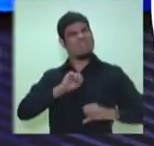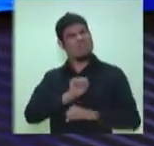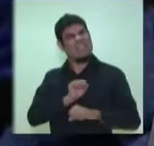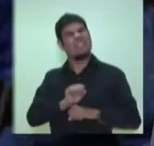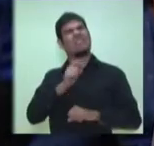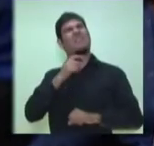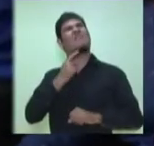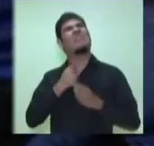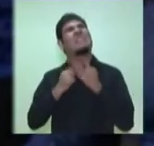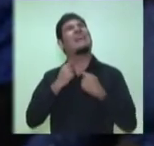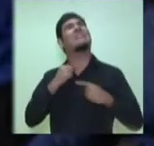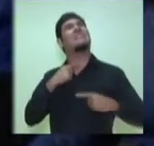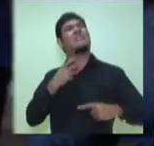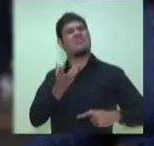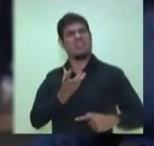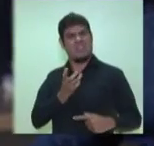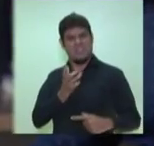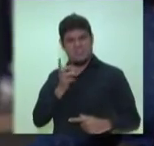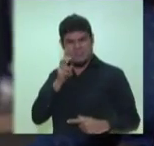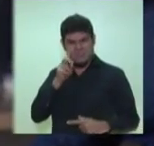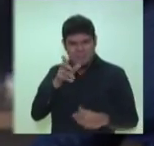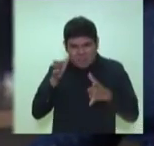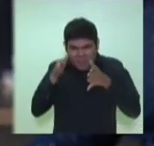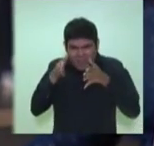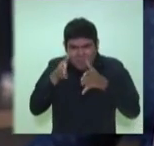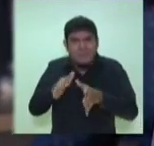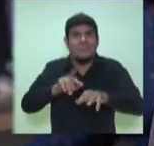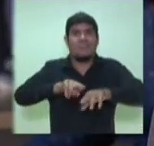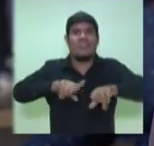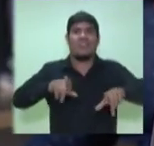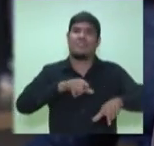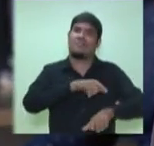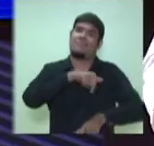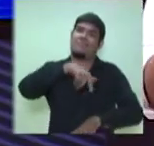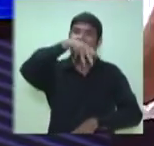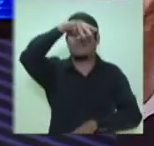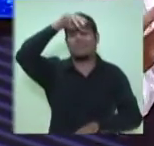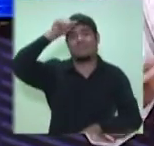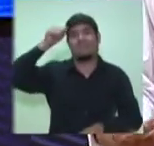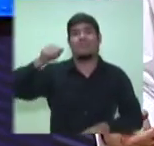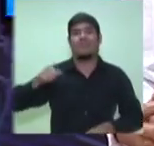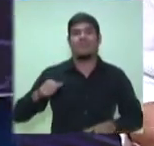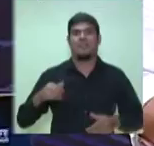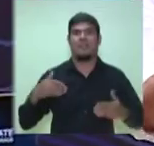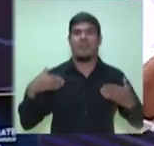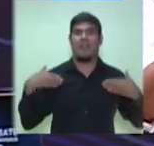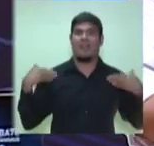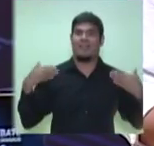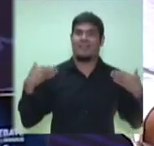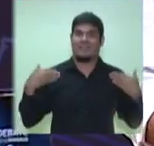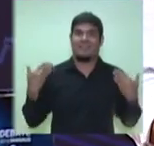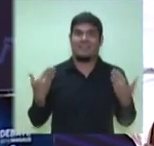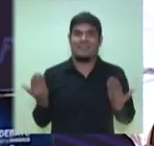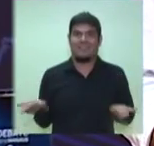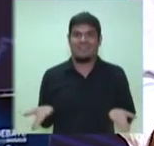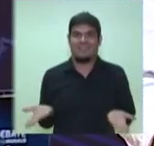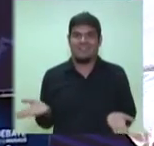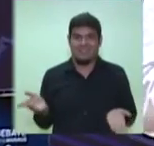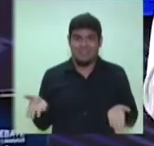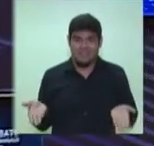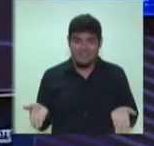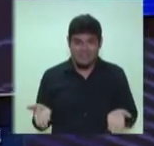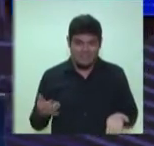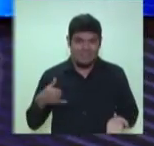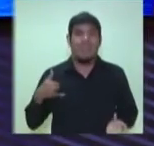vontade. Alguém que quer apontar um caminho diferente para a vida da nossa cidade e que tem alegria de chegar nesse momento da sua vida.